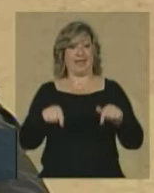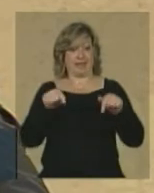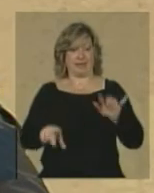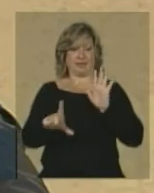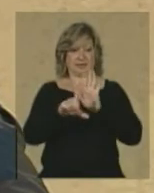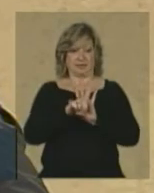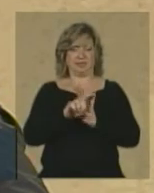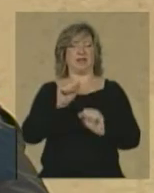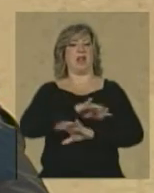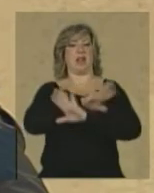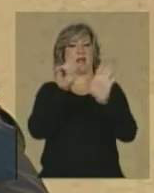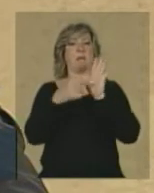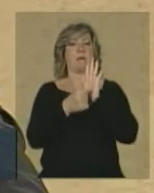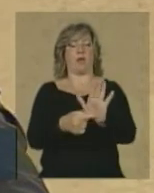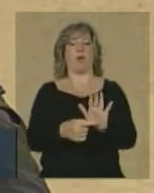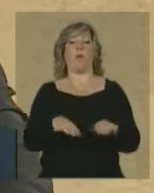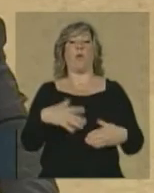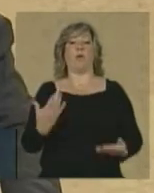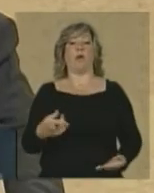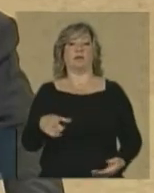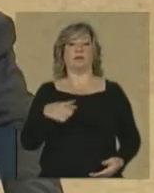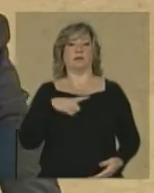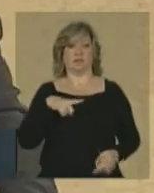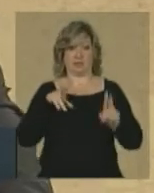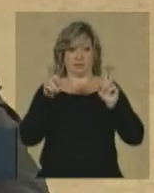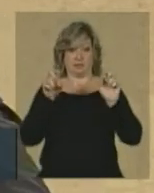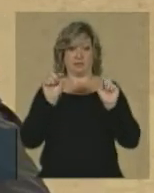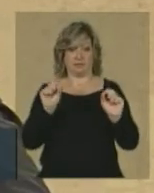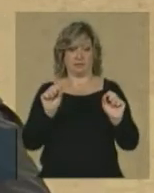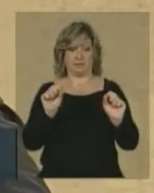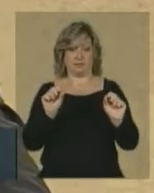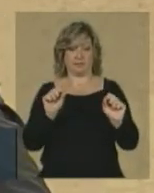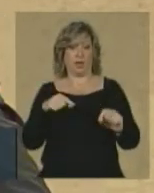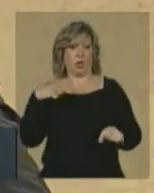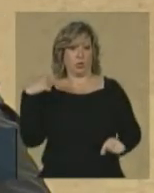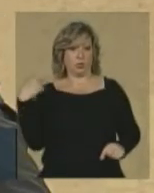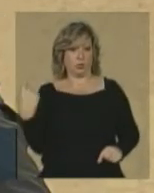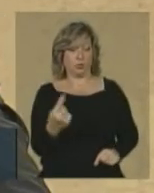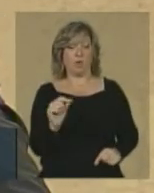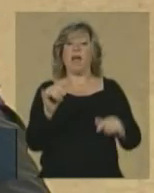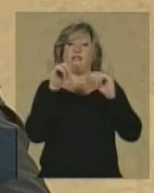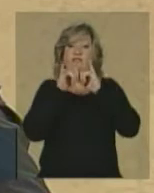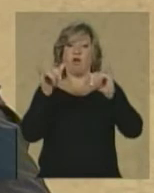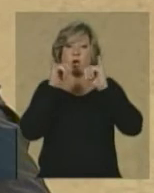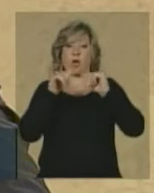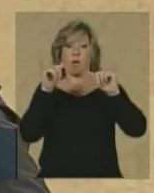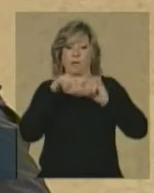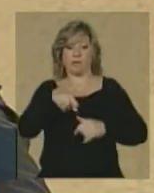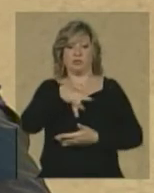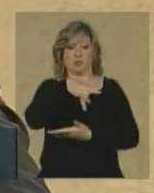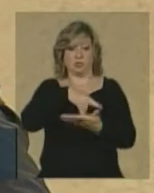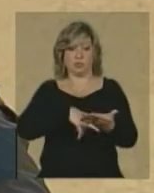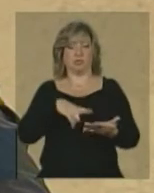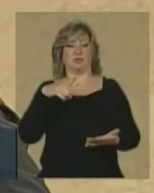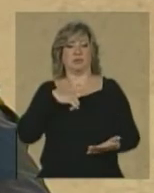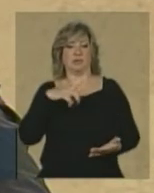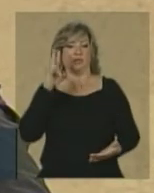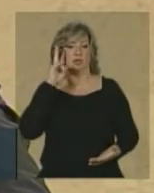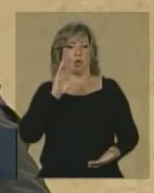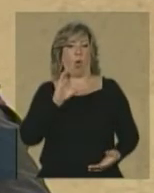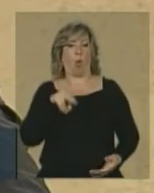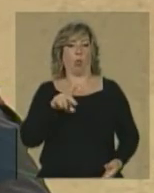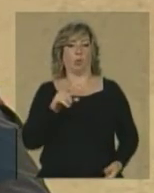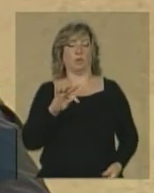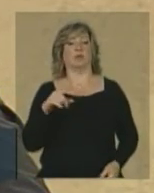dúvidas ao estabelecer aspas que as instituições, que as informações ou documentos que versem sobre condutas